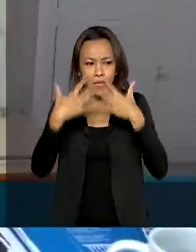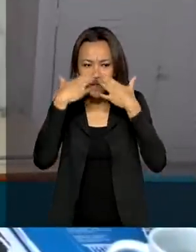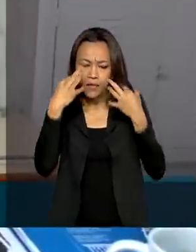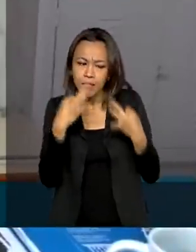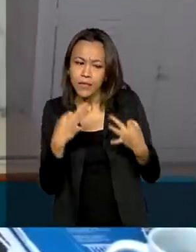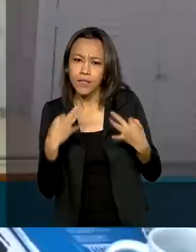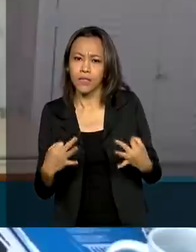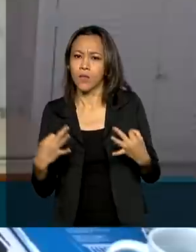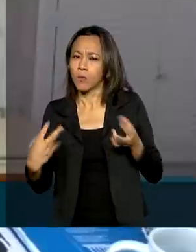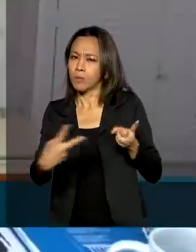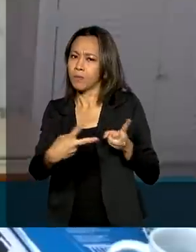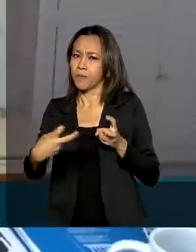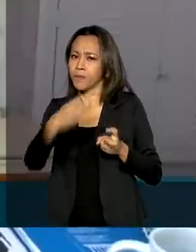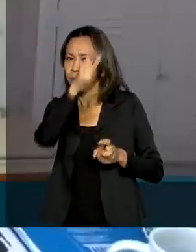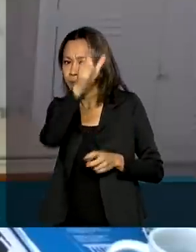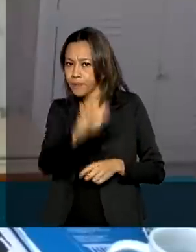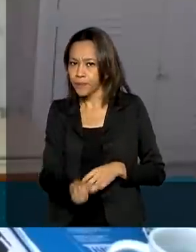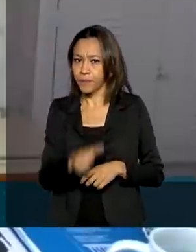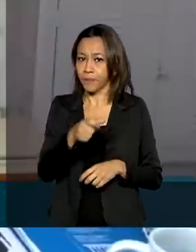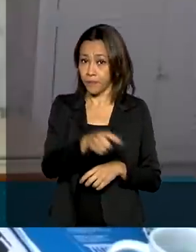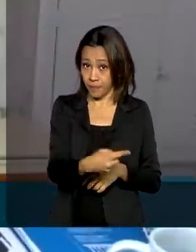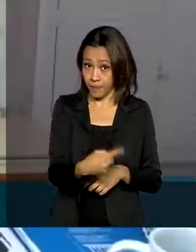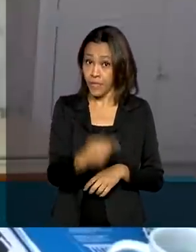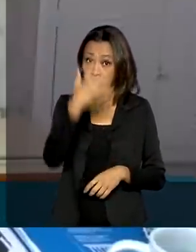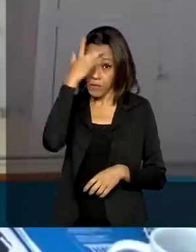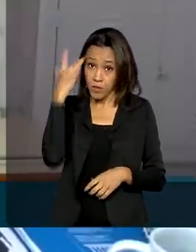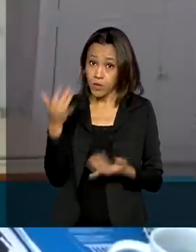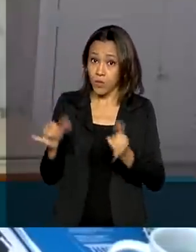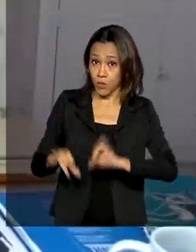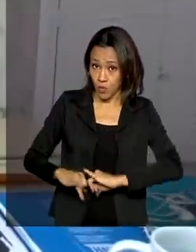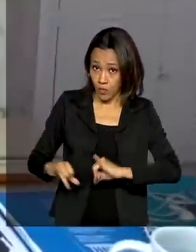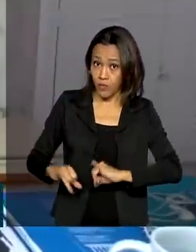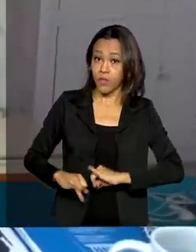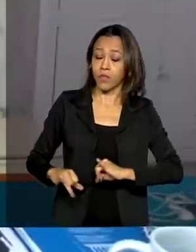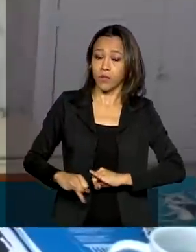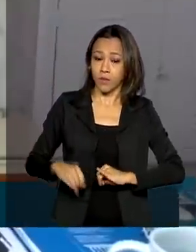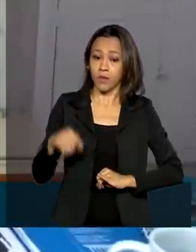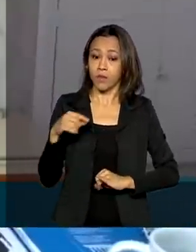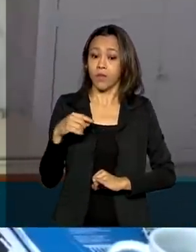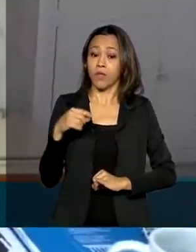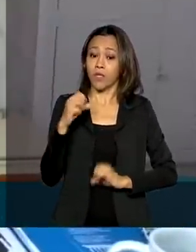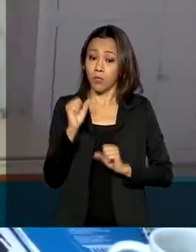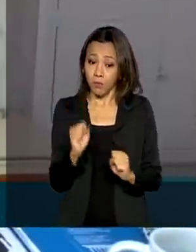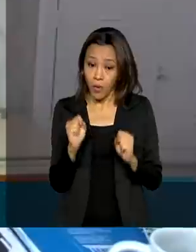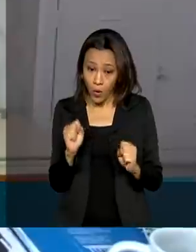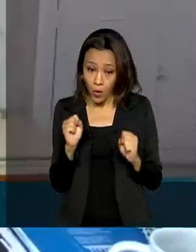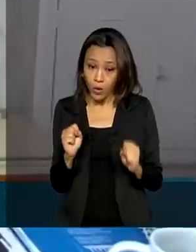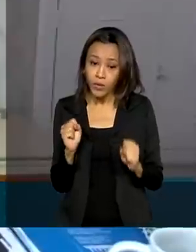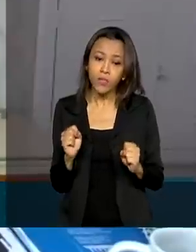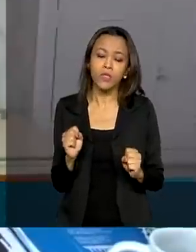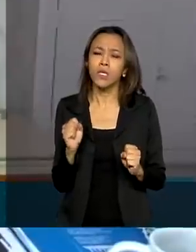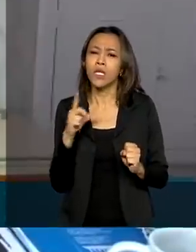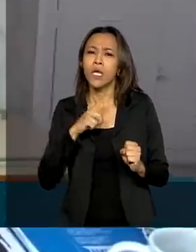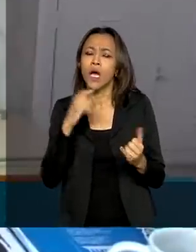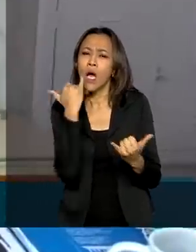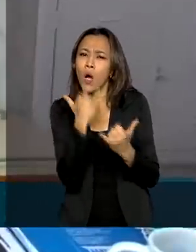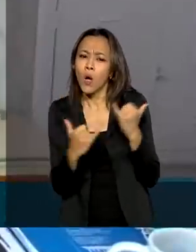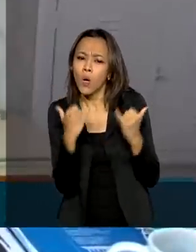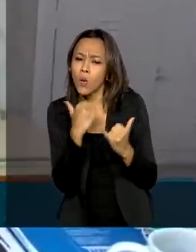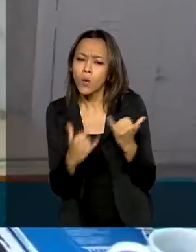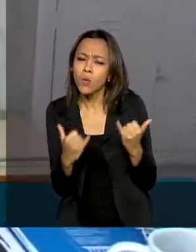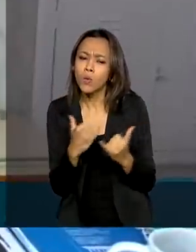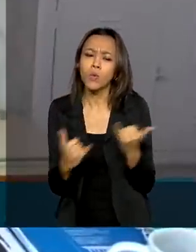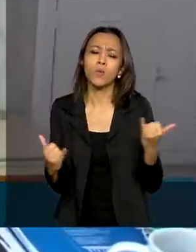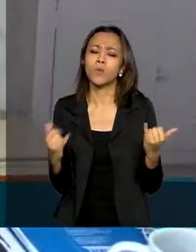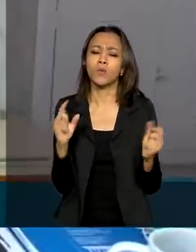compreensão. das pessoas que estão sofrendo e que podem apontar algum indício